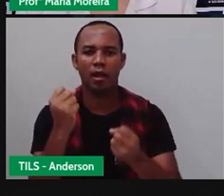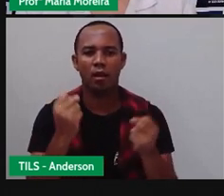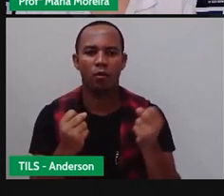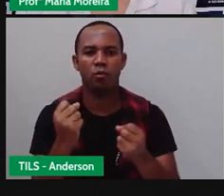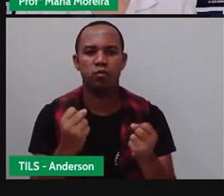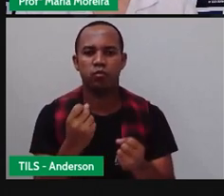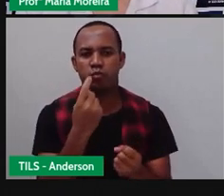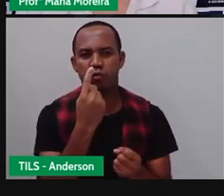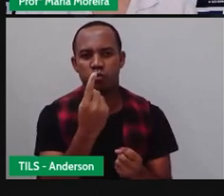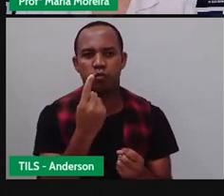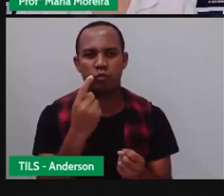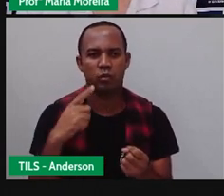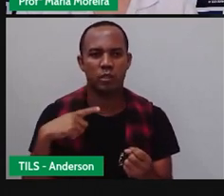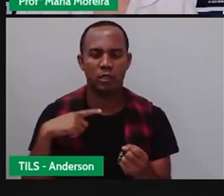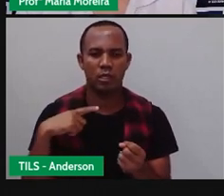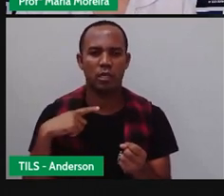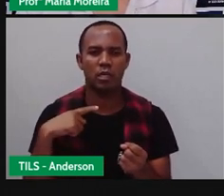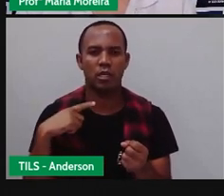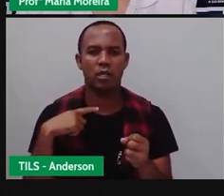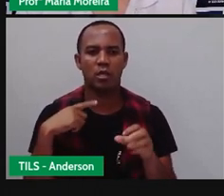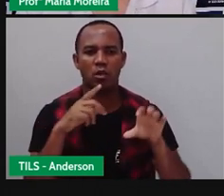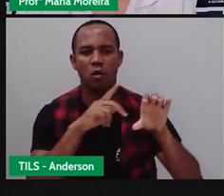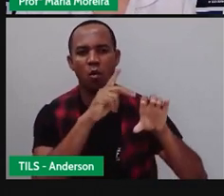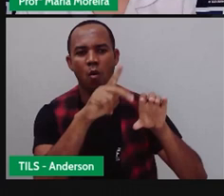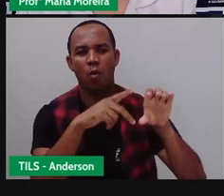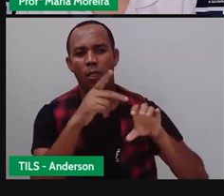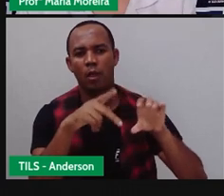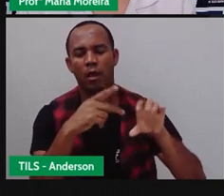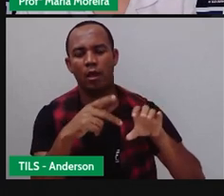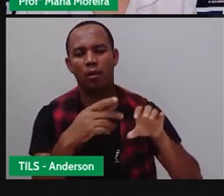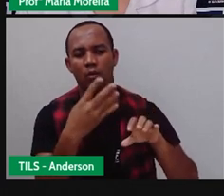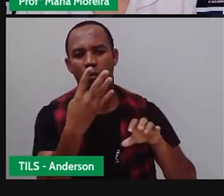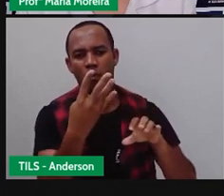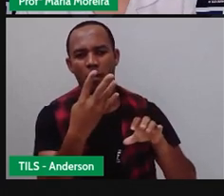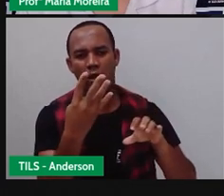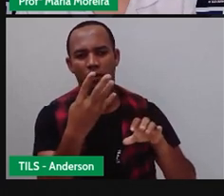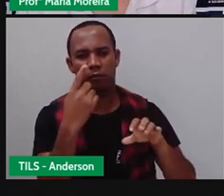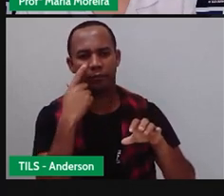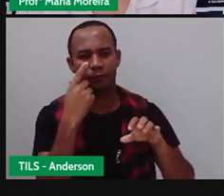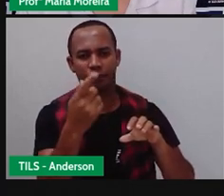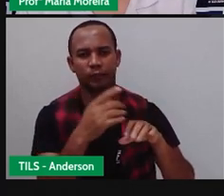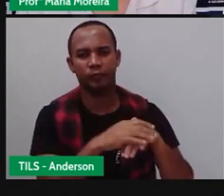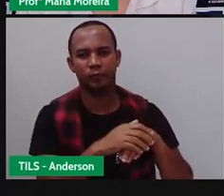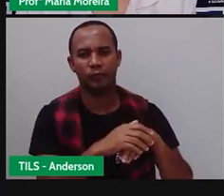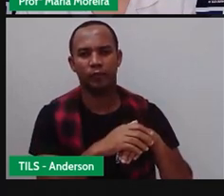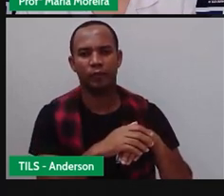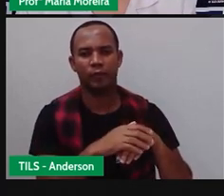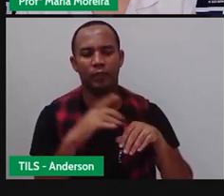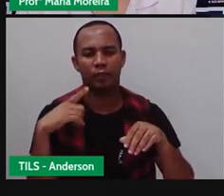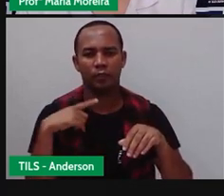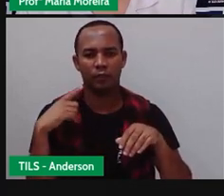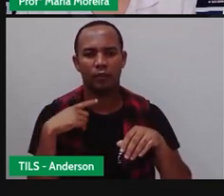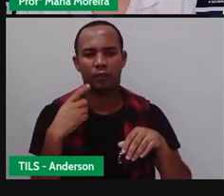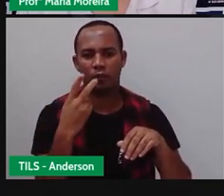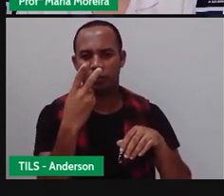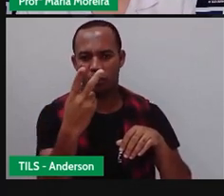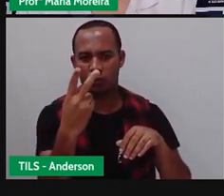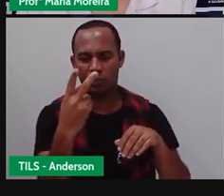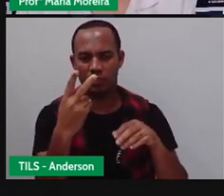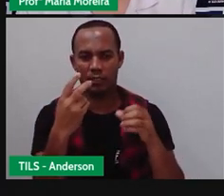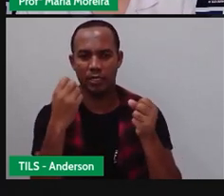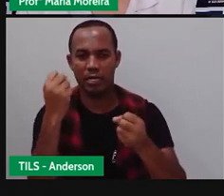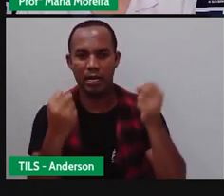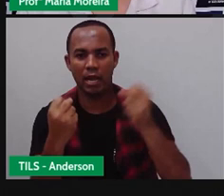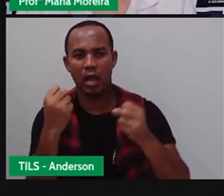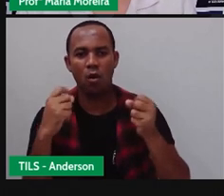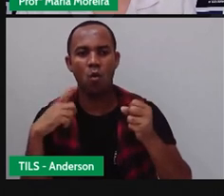quantas rodas? Um carro. Quantas rodas? Quatro. No caso aqui, né? De dois carros serão